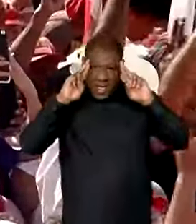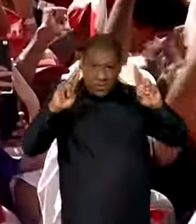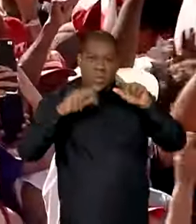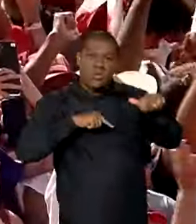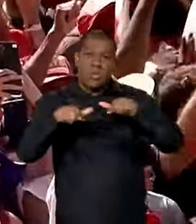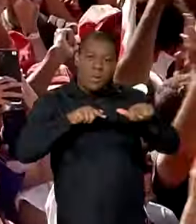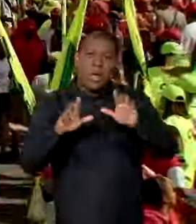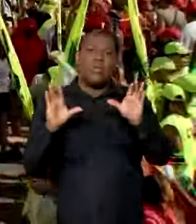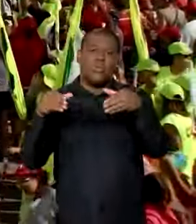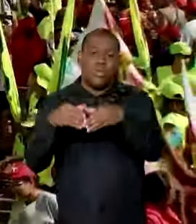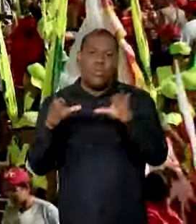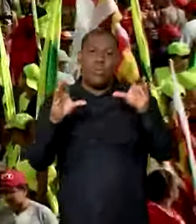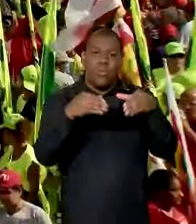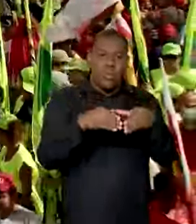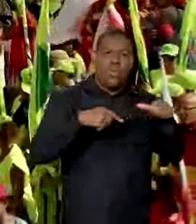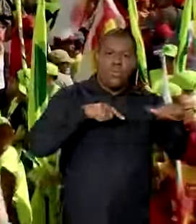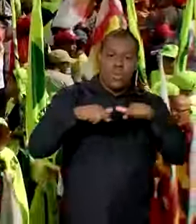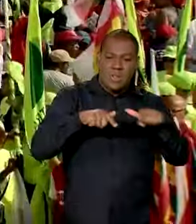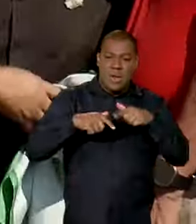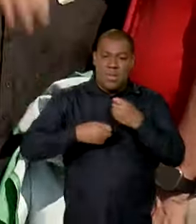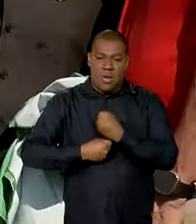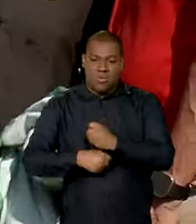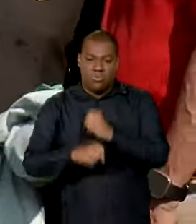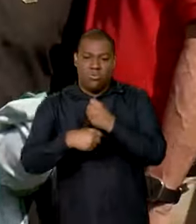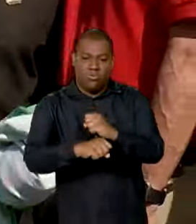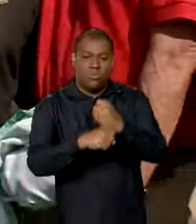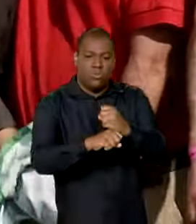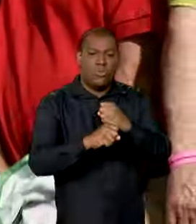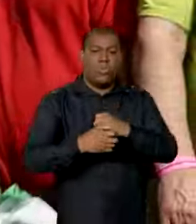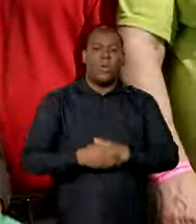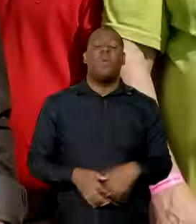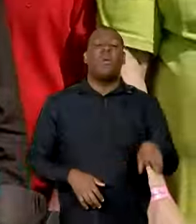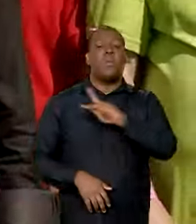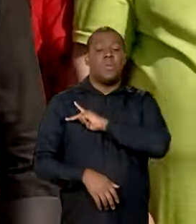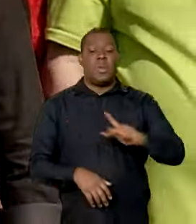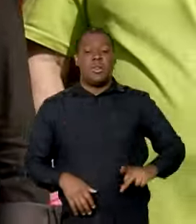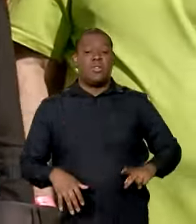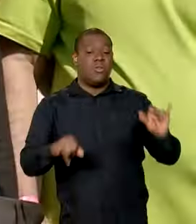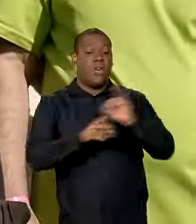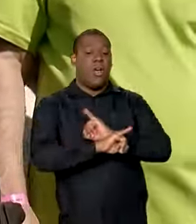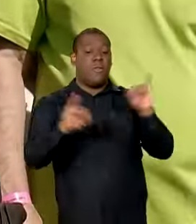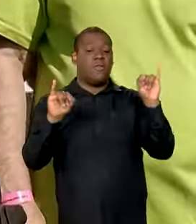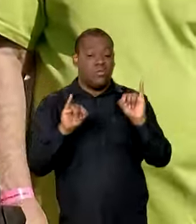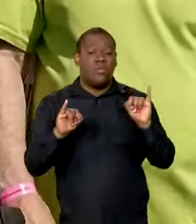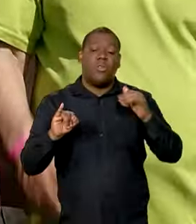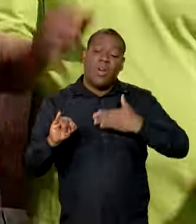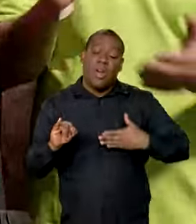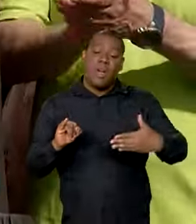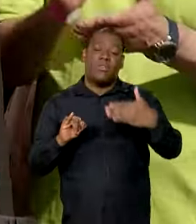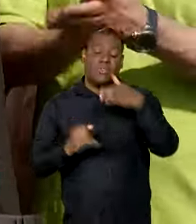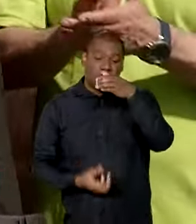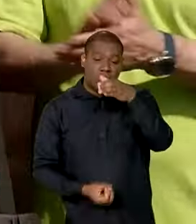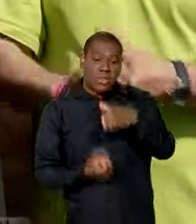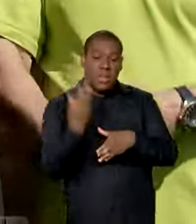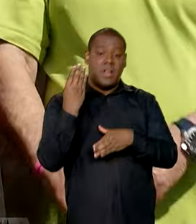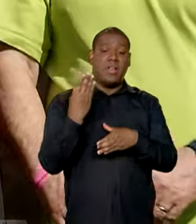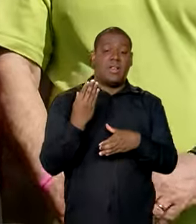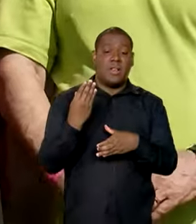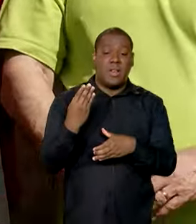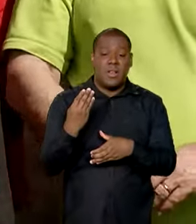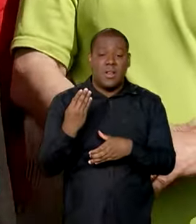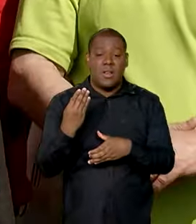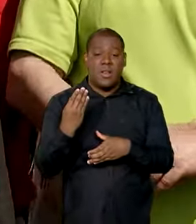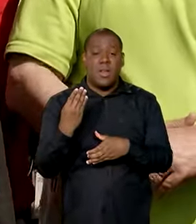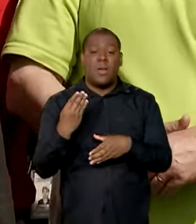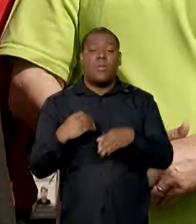as trabalhadoras e os trabalhadores domésticos. O presidente também falou sobre a possibilidade de criação do que chamou de Banco